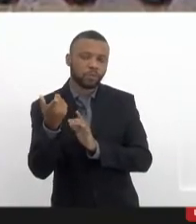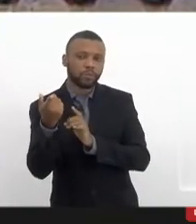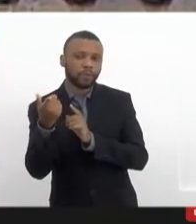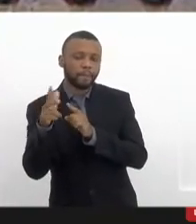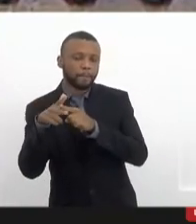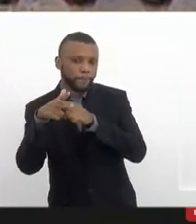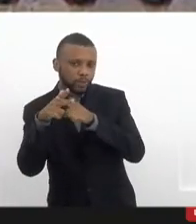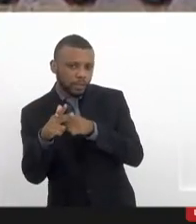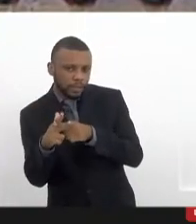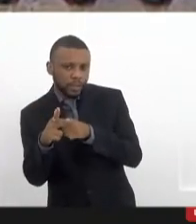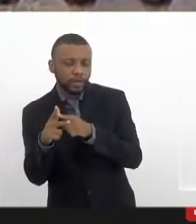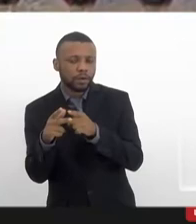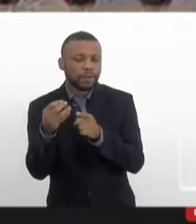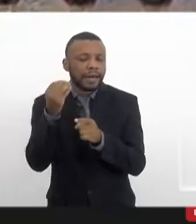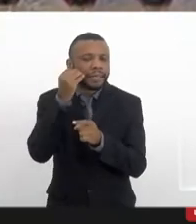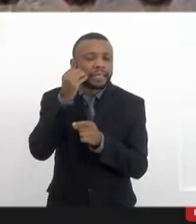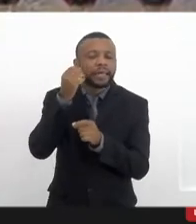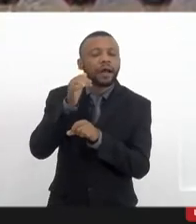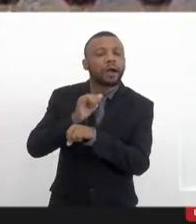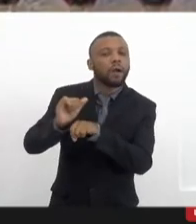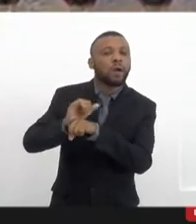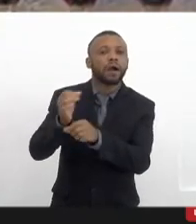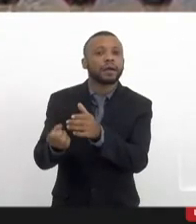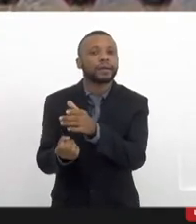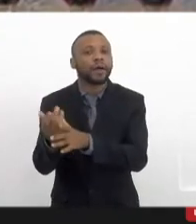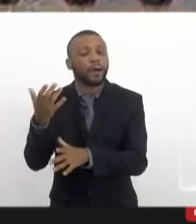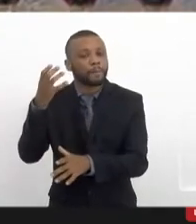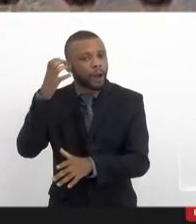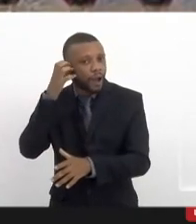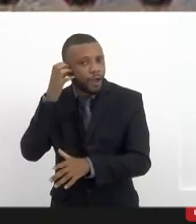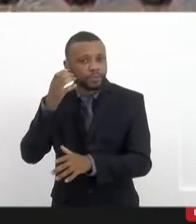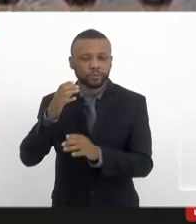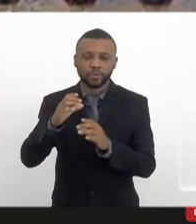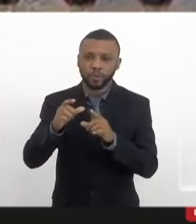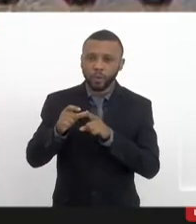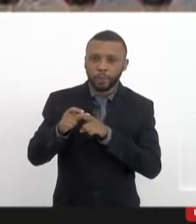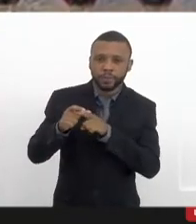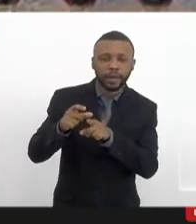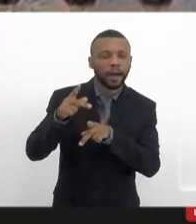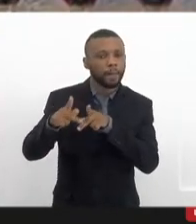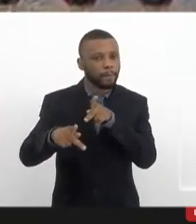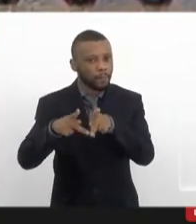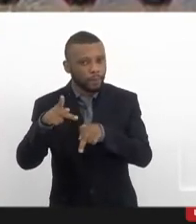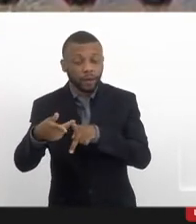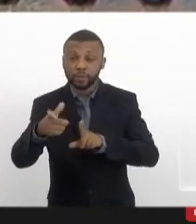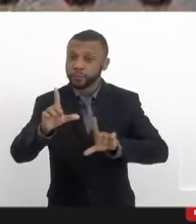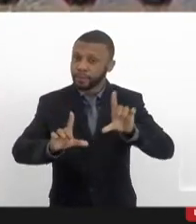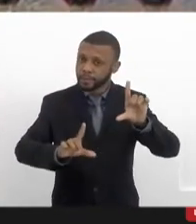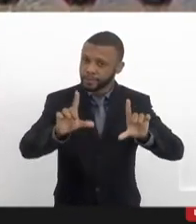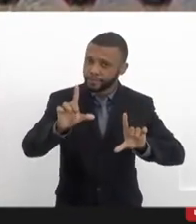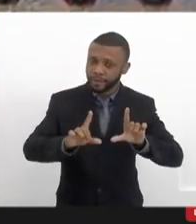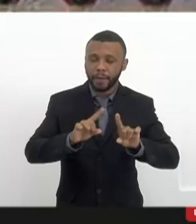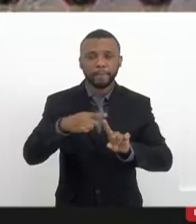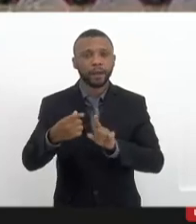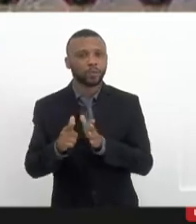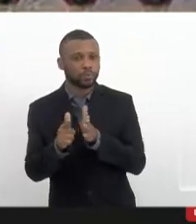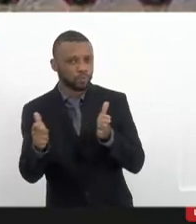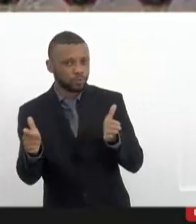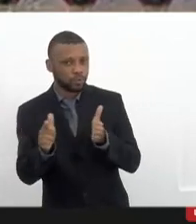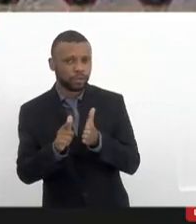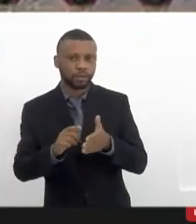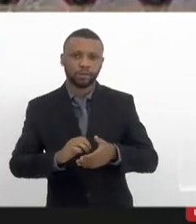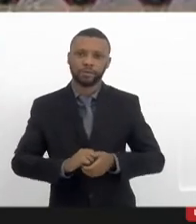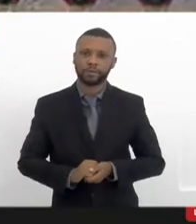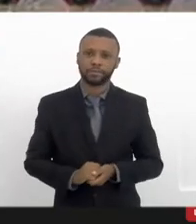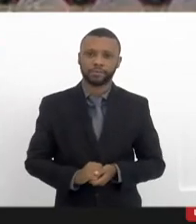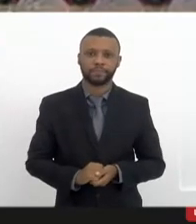de uma rádio comunitária, popular, de uma rádio, de uma TV e de um jornal. então